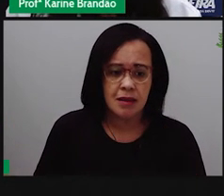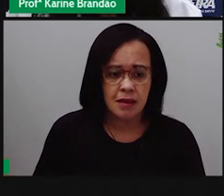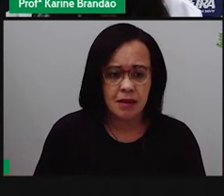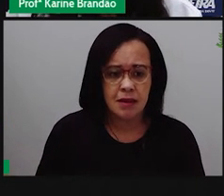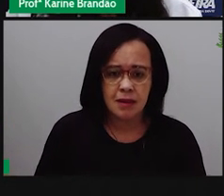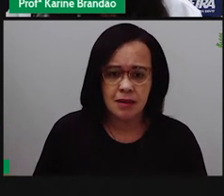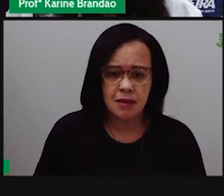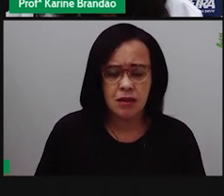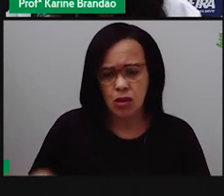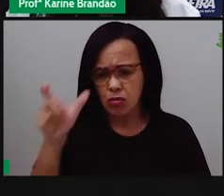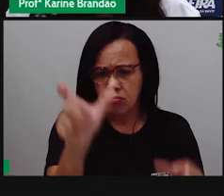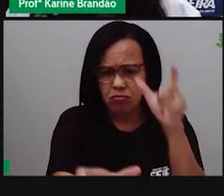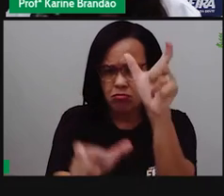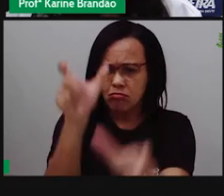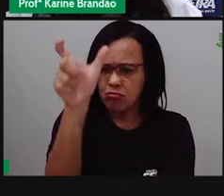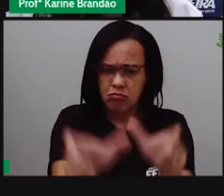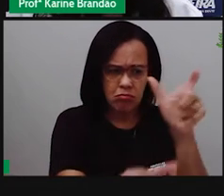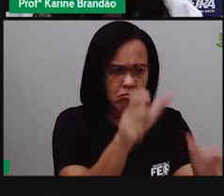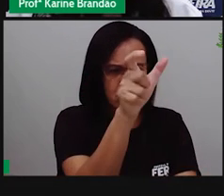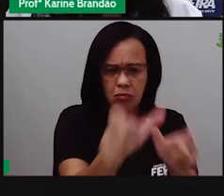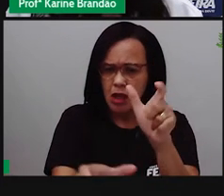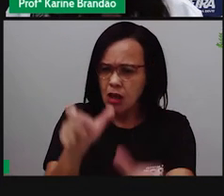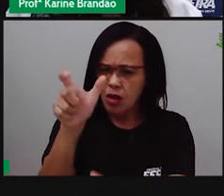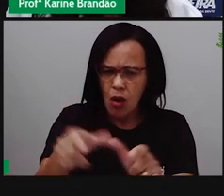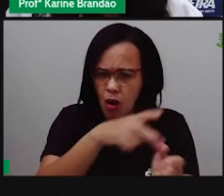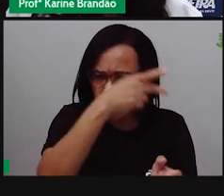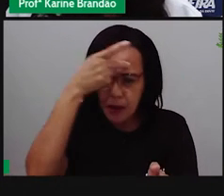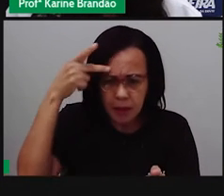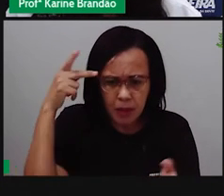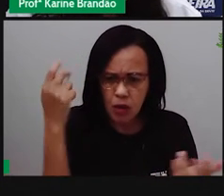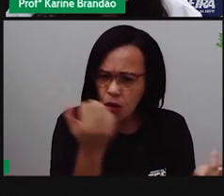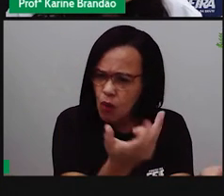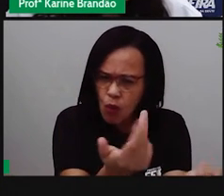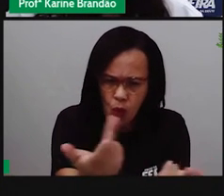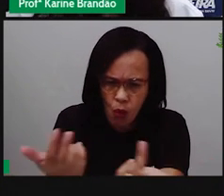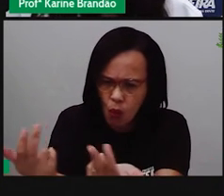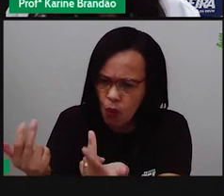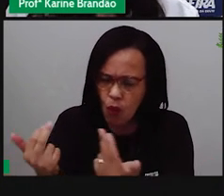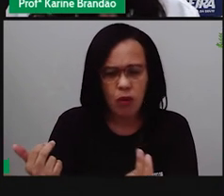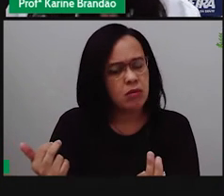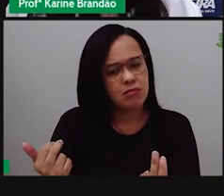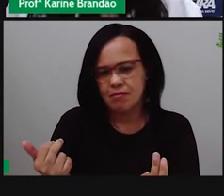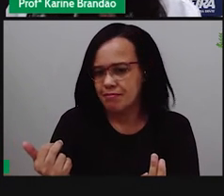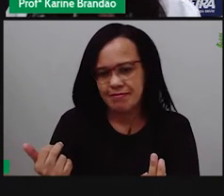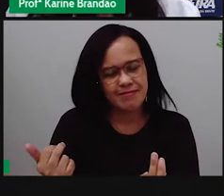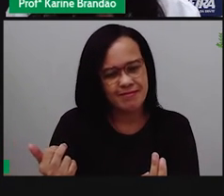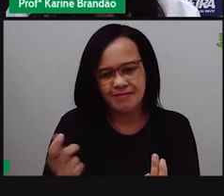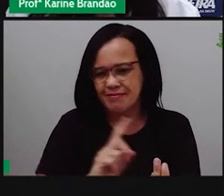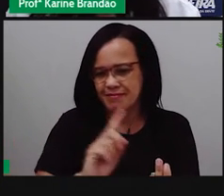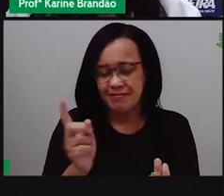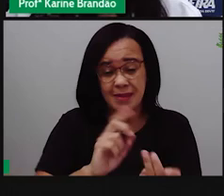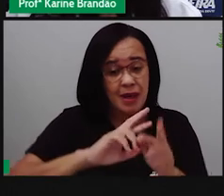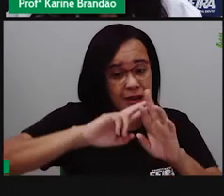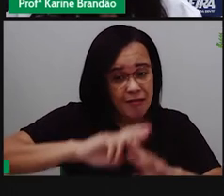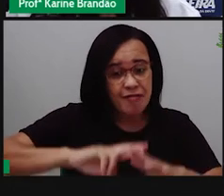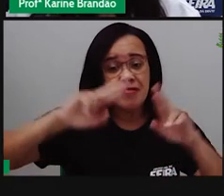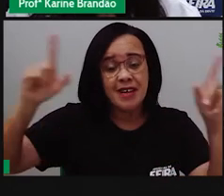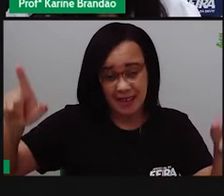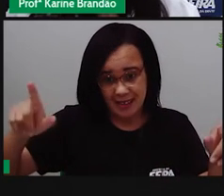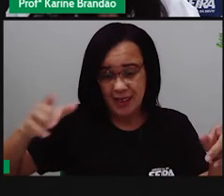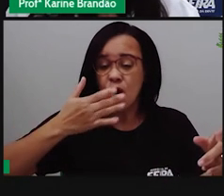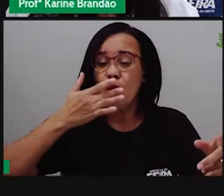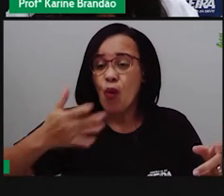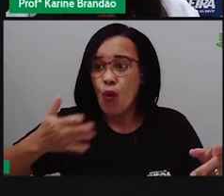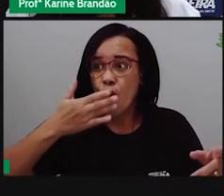nós somos iguais, todos iguaizinhos, todo mundo da mesma forma? Não. Nós temos cores, tamanhos,